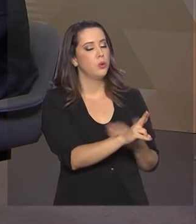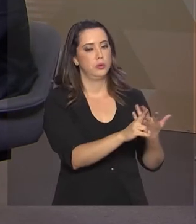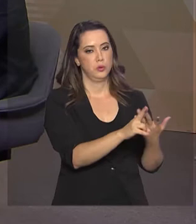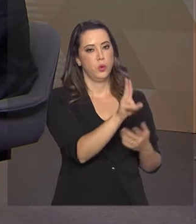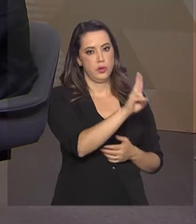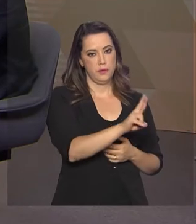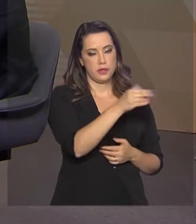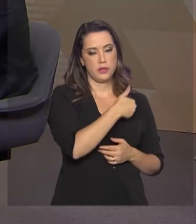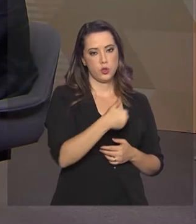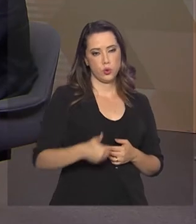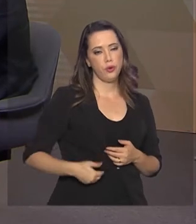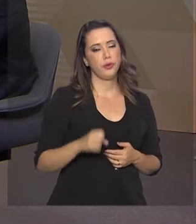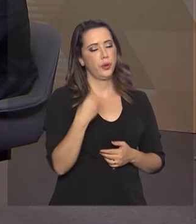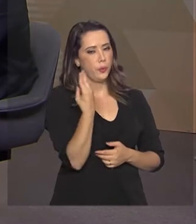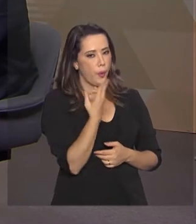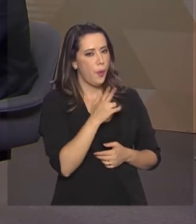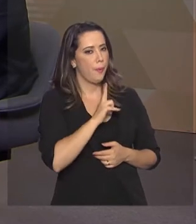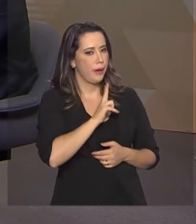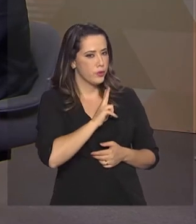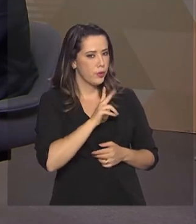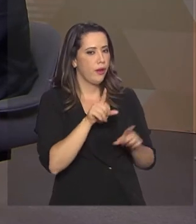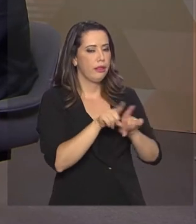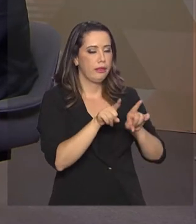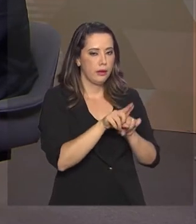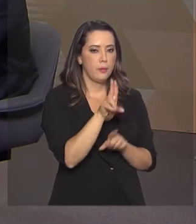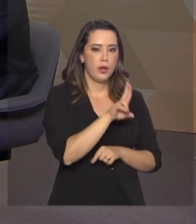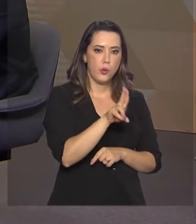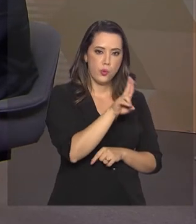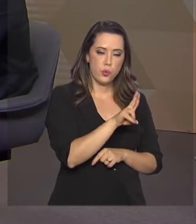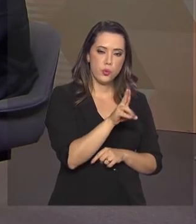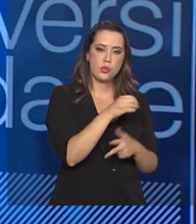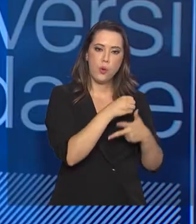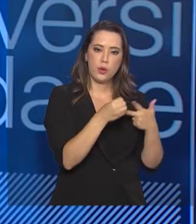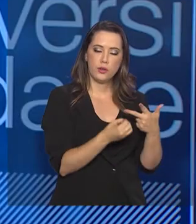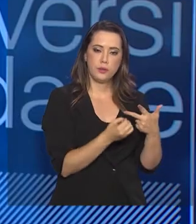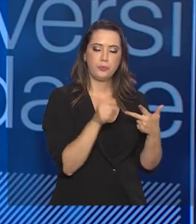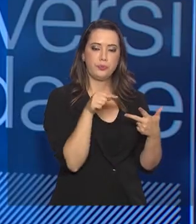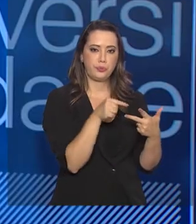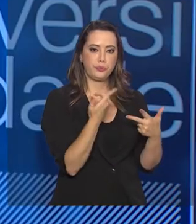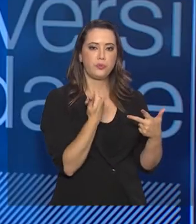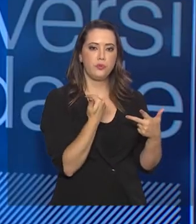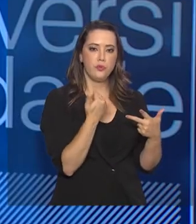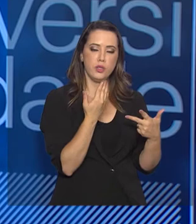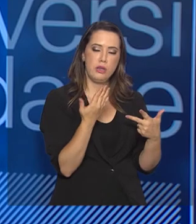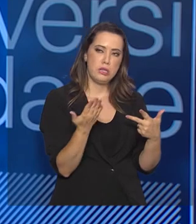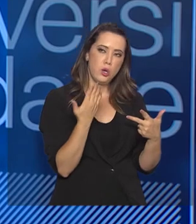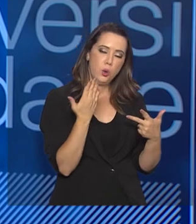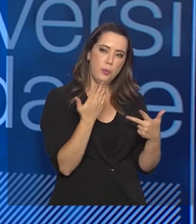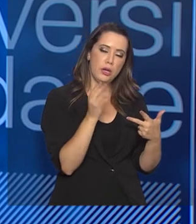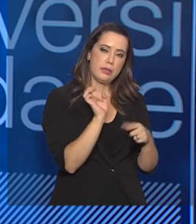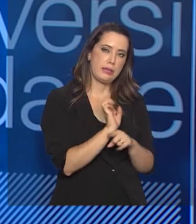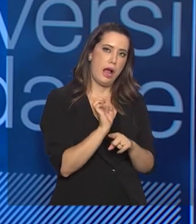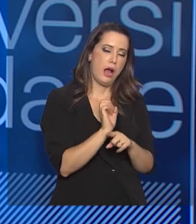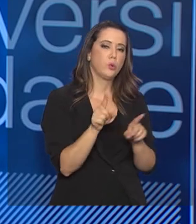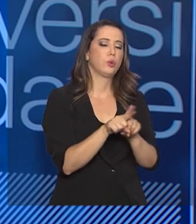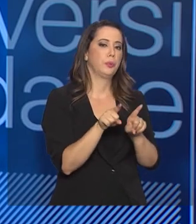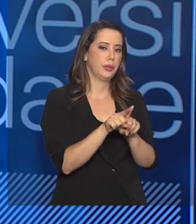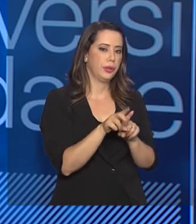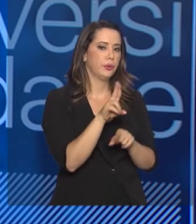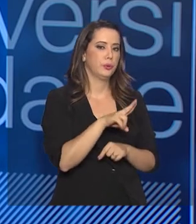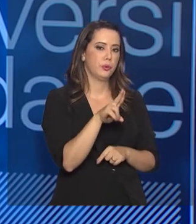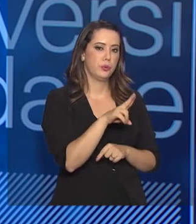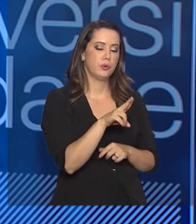universidades privadas acabam utilizando também, muitas vezes, o Enem como, ou estaduais, acabam utilizando o Enem como